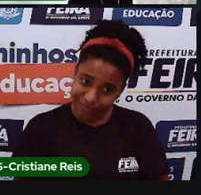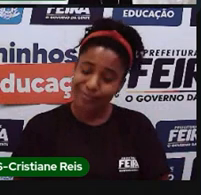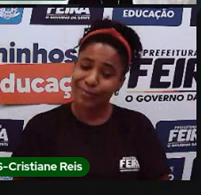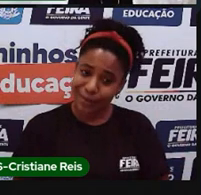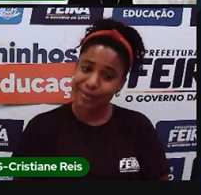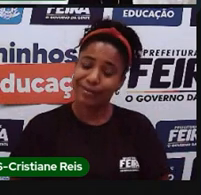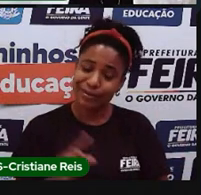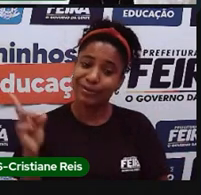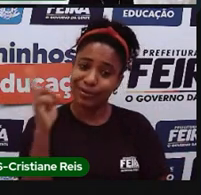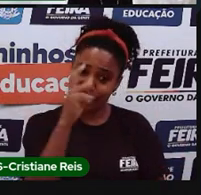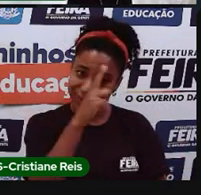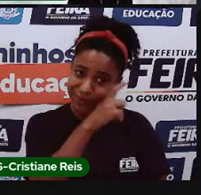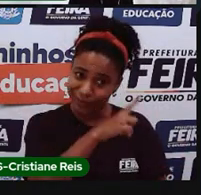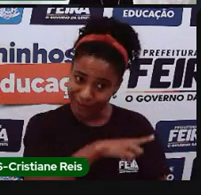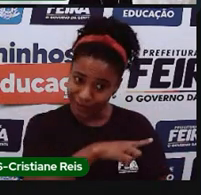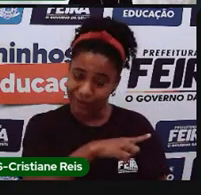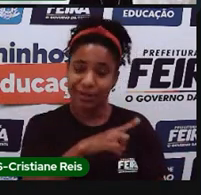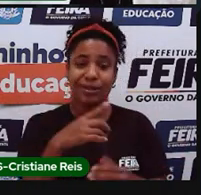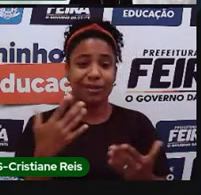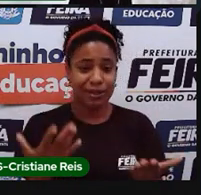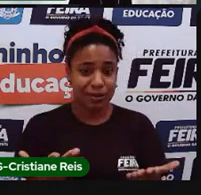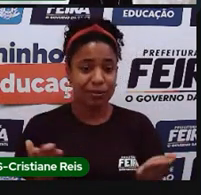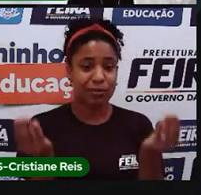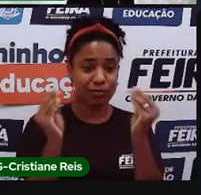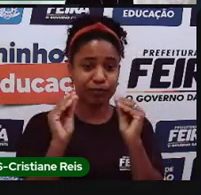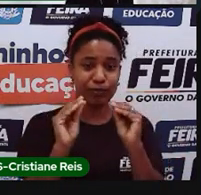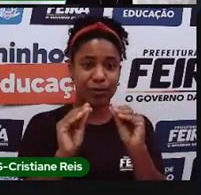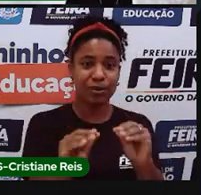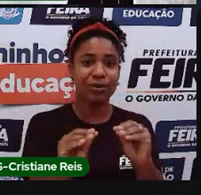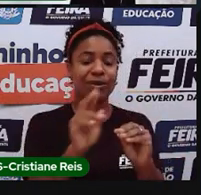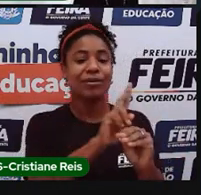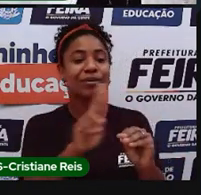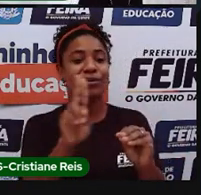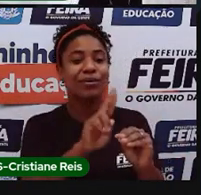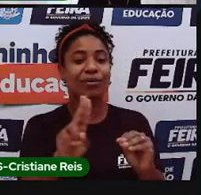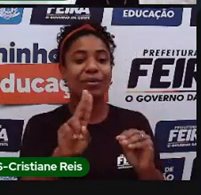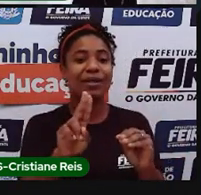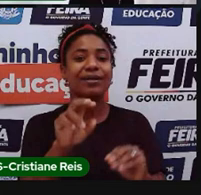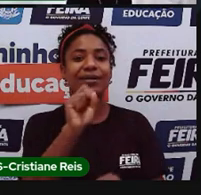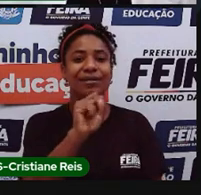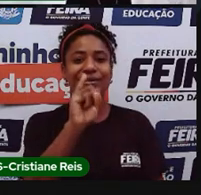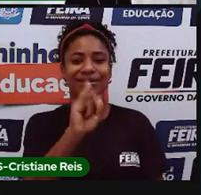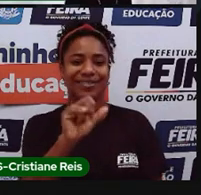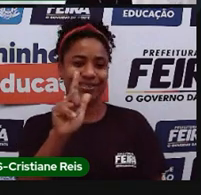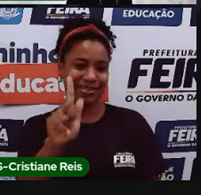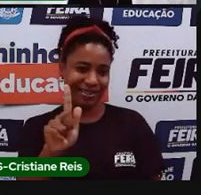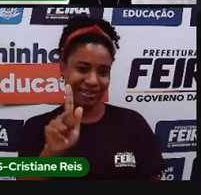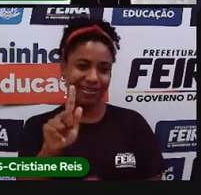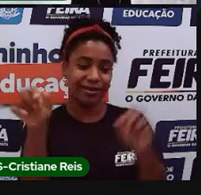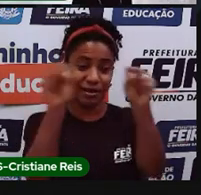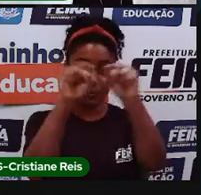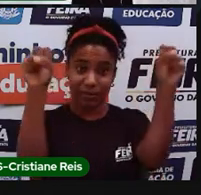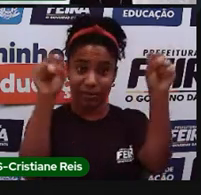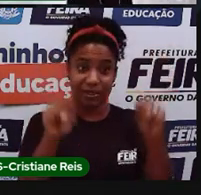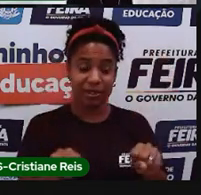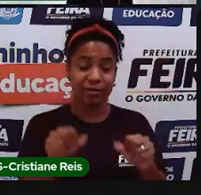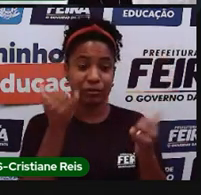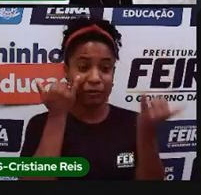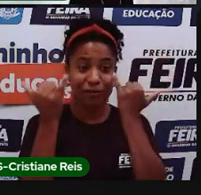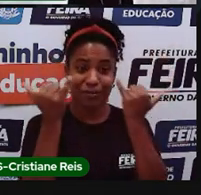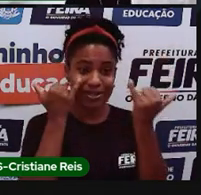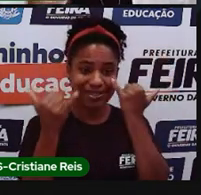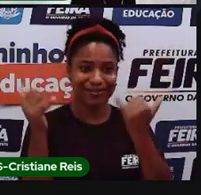muito mais trabalho. Então, o nome desse processo aí, a gente chama de Sistema de Informações Geográficas.